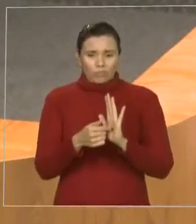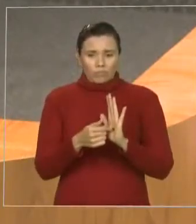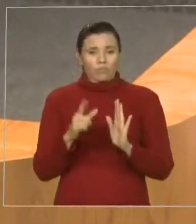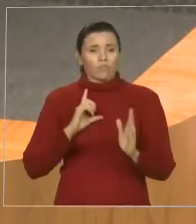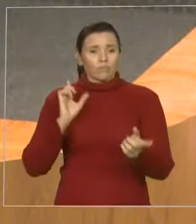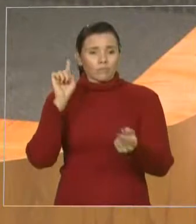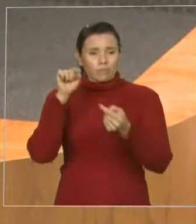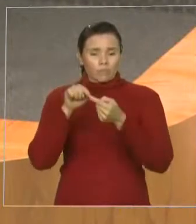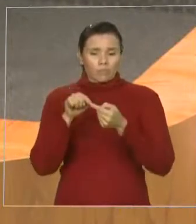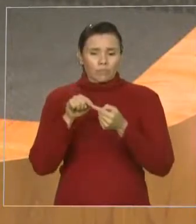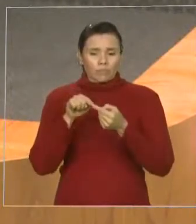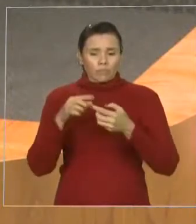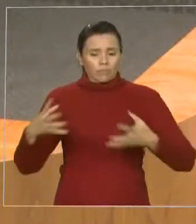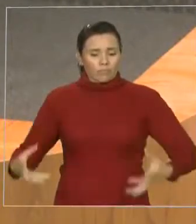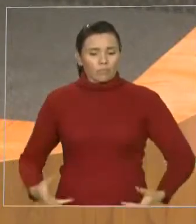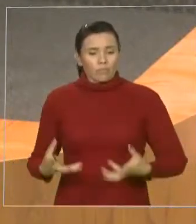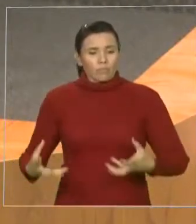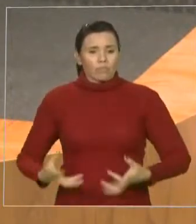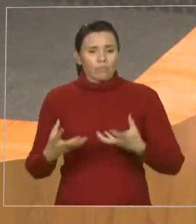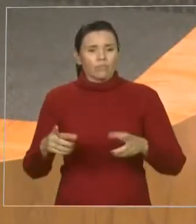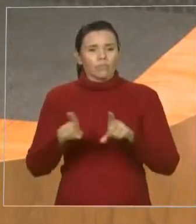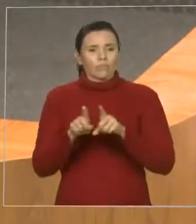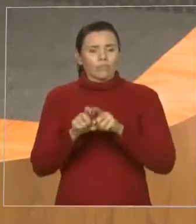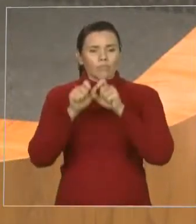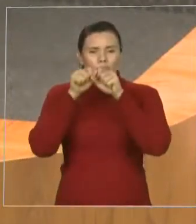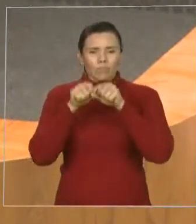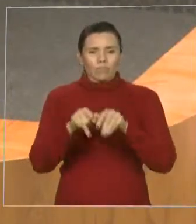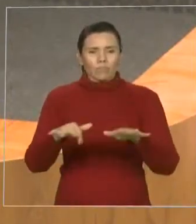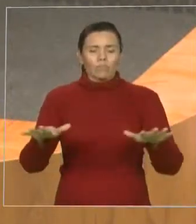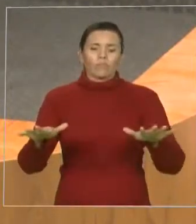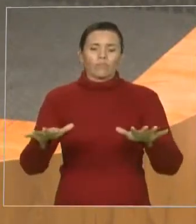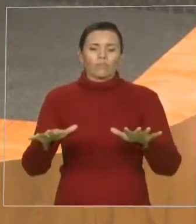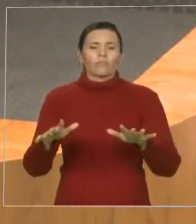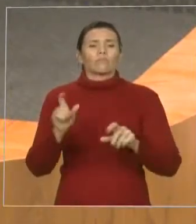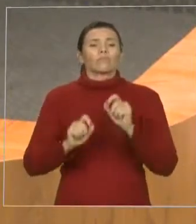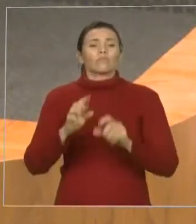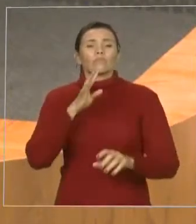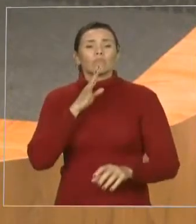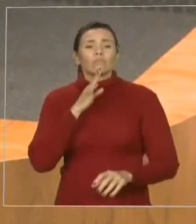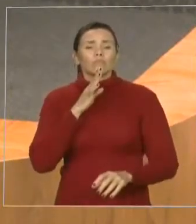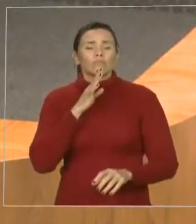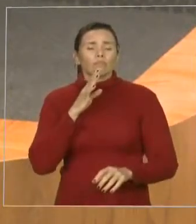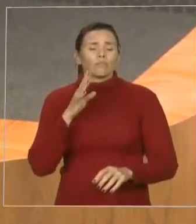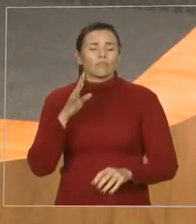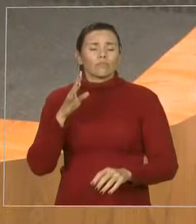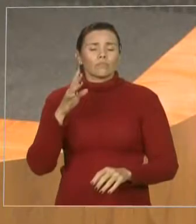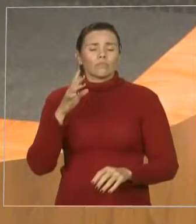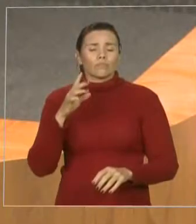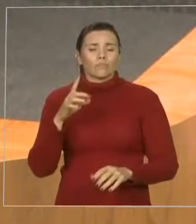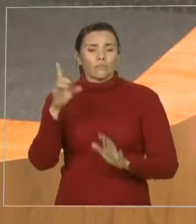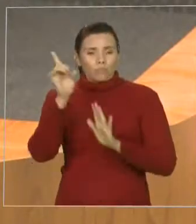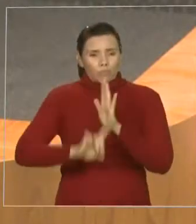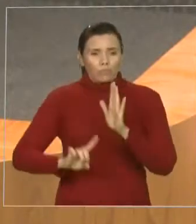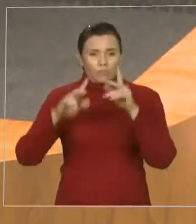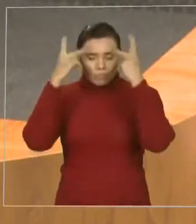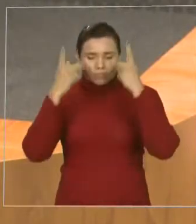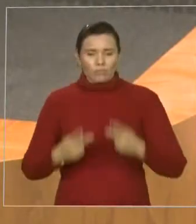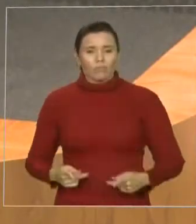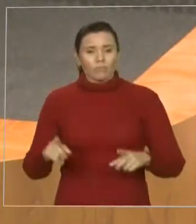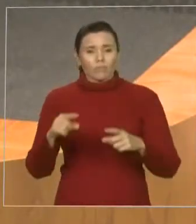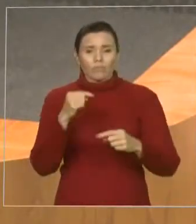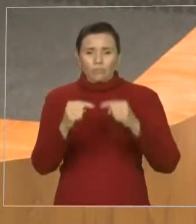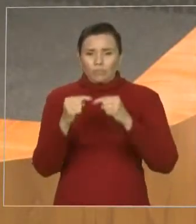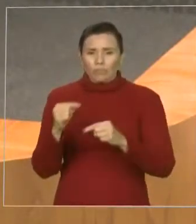objetivo promover e disseminar o conhecimento em direitos humanos, políticas sociais e, em especial,